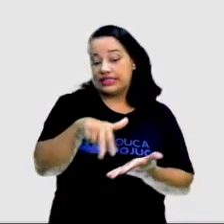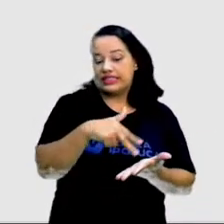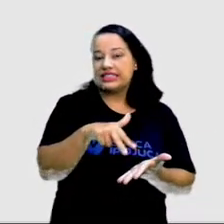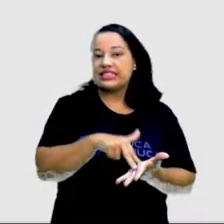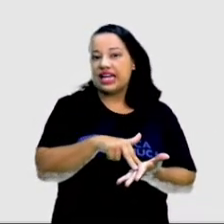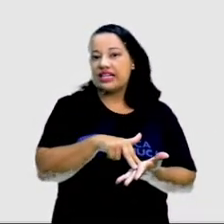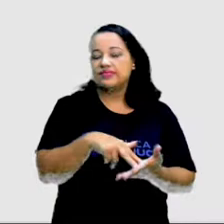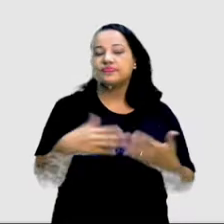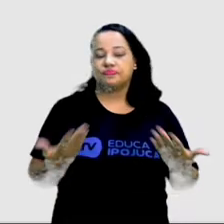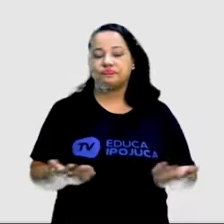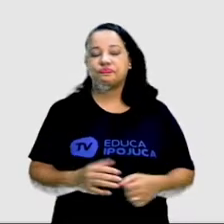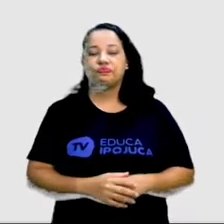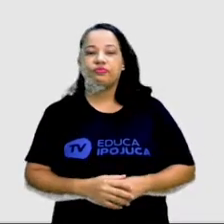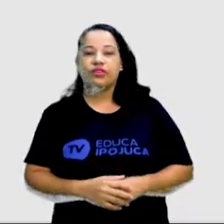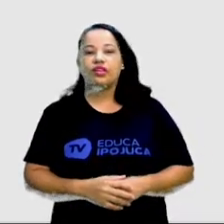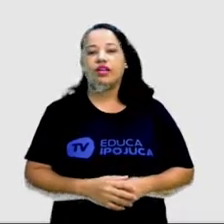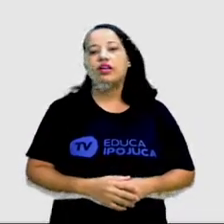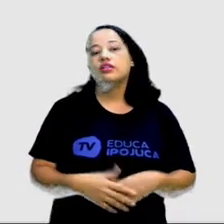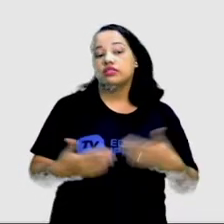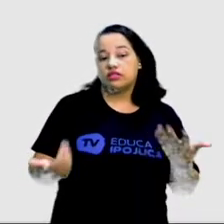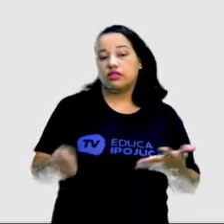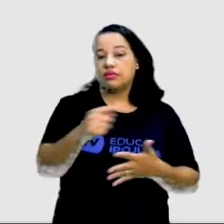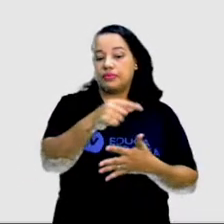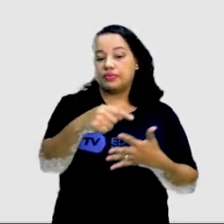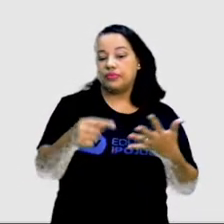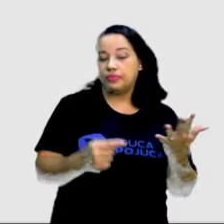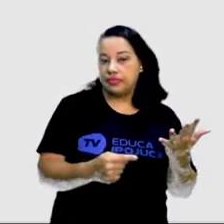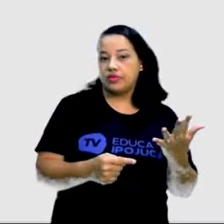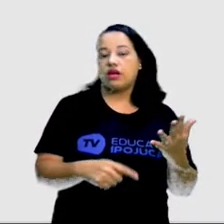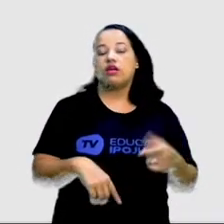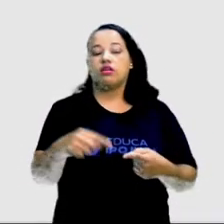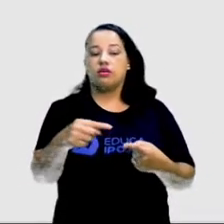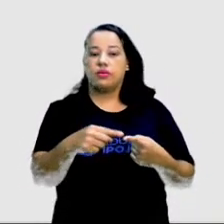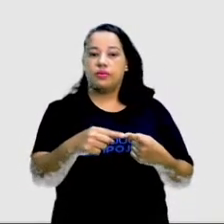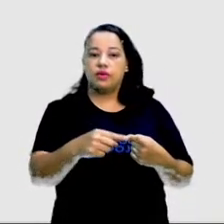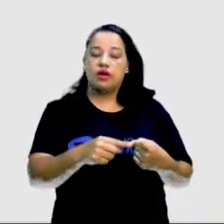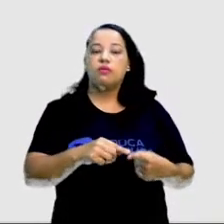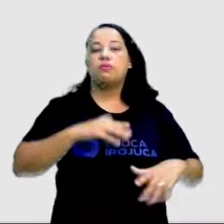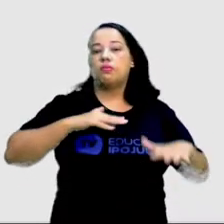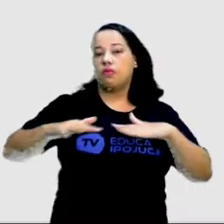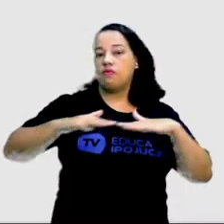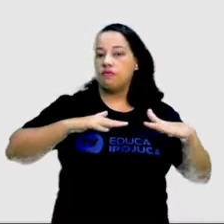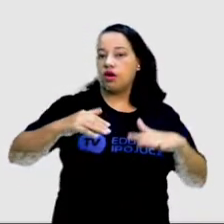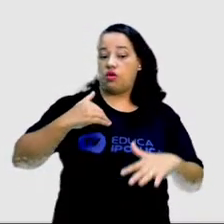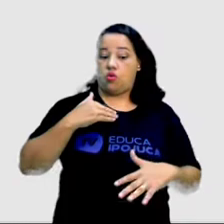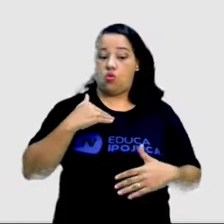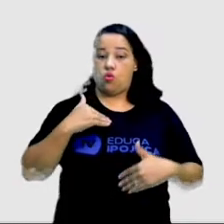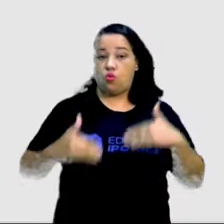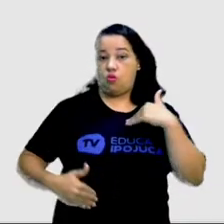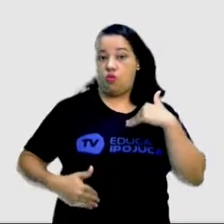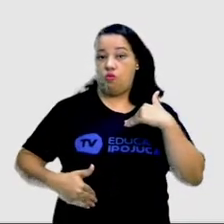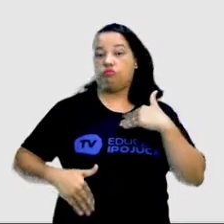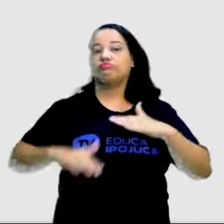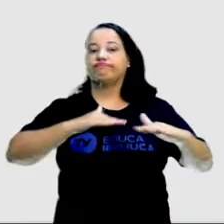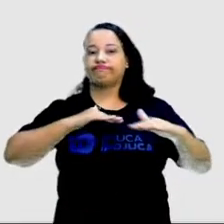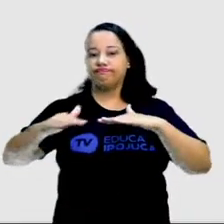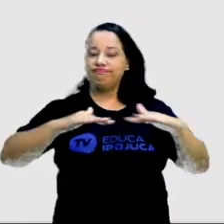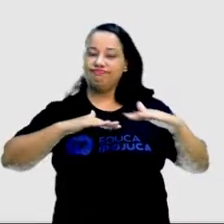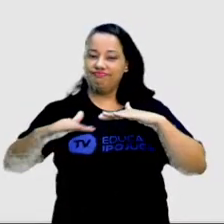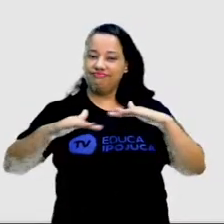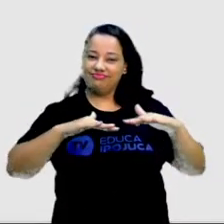Elementos estruturais da dança. O movimento corporal, certo? Ele é